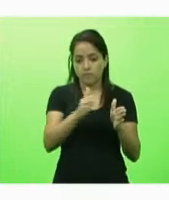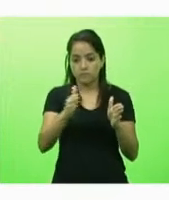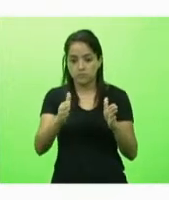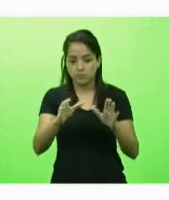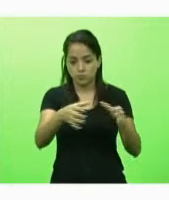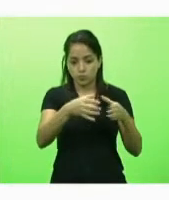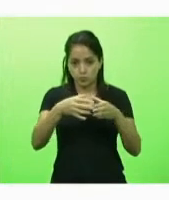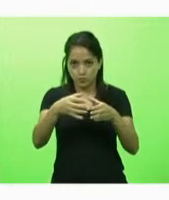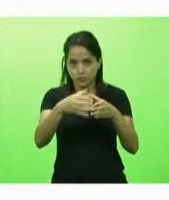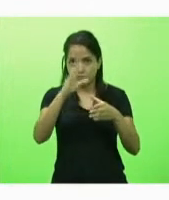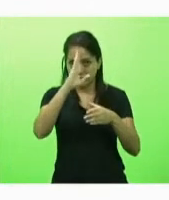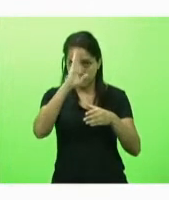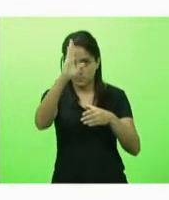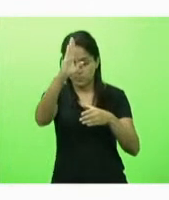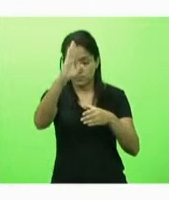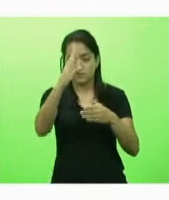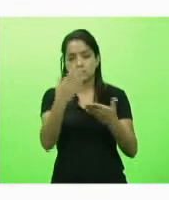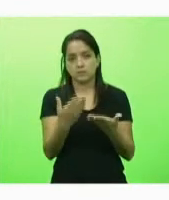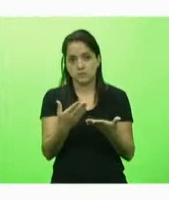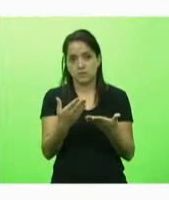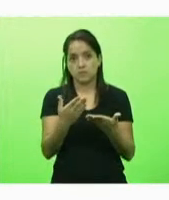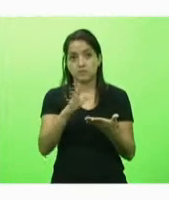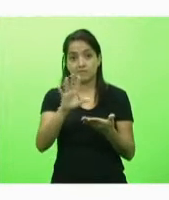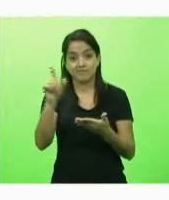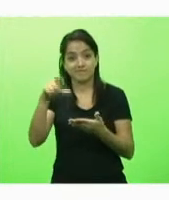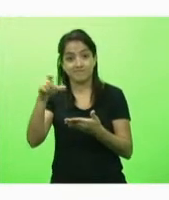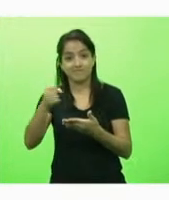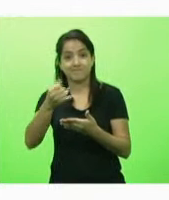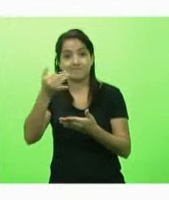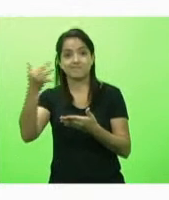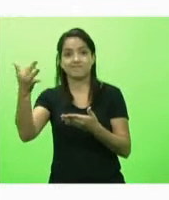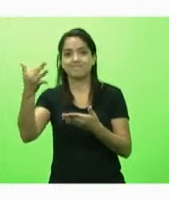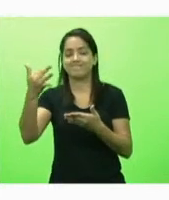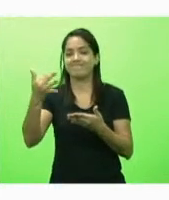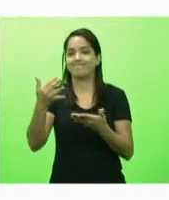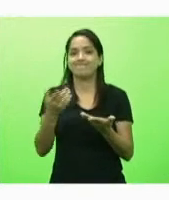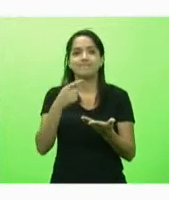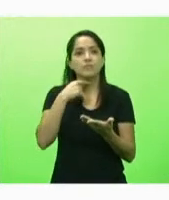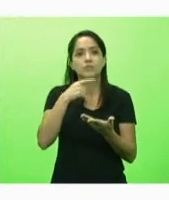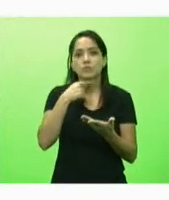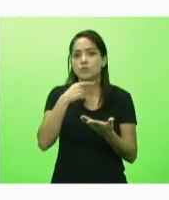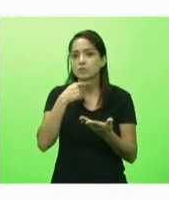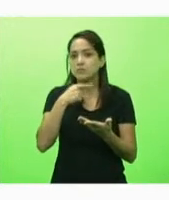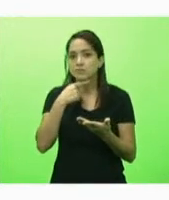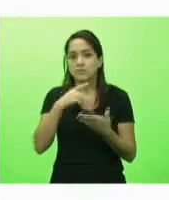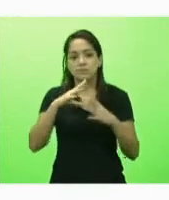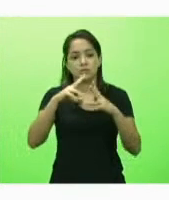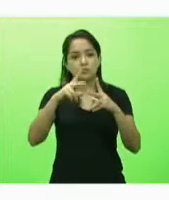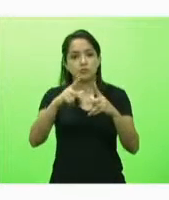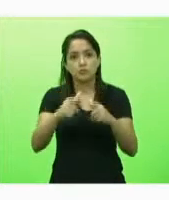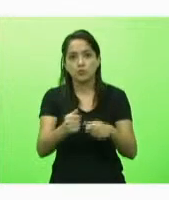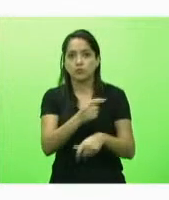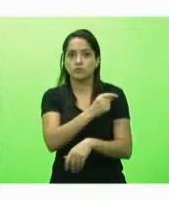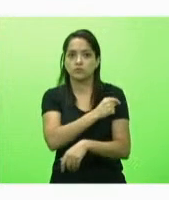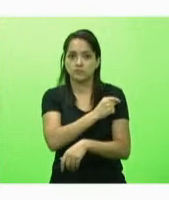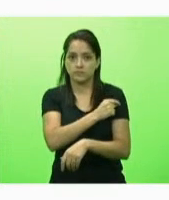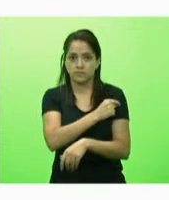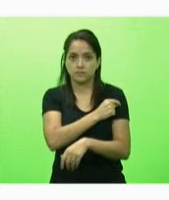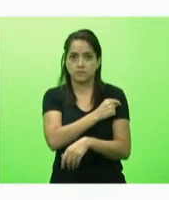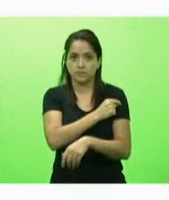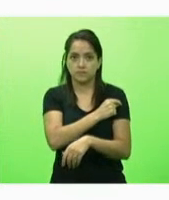prioritários mas o quantitativo de doses não foi suficiente para atingir então aqueles 426 mil